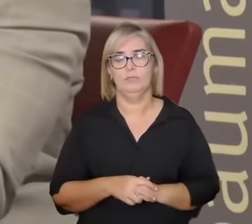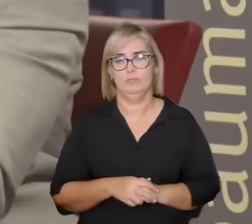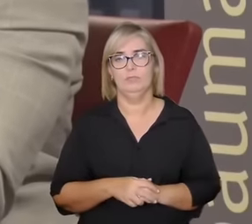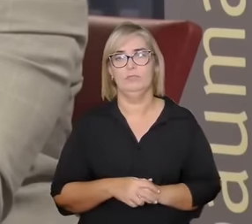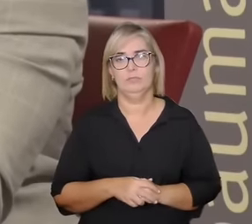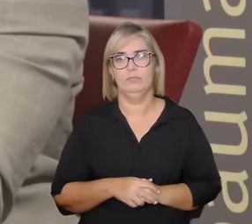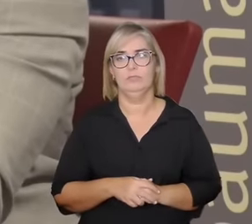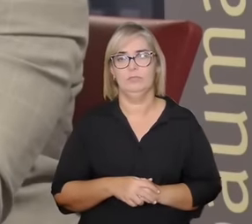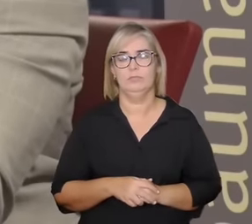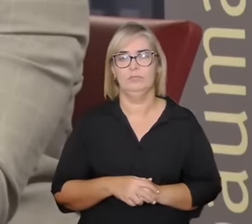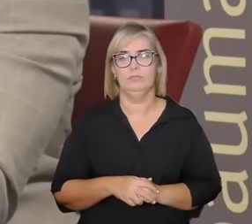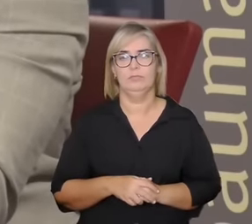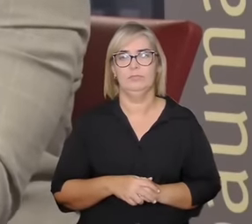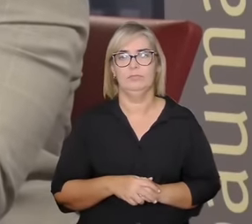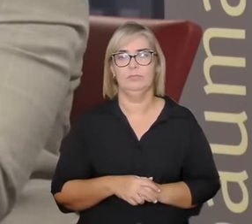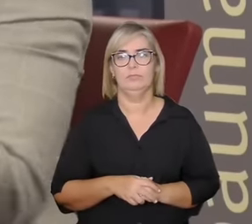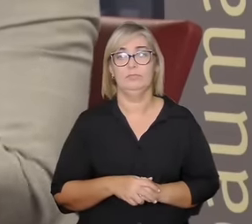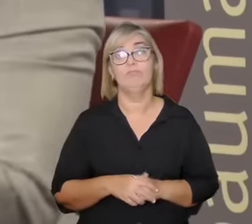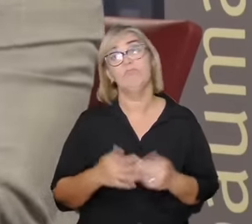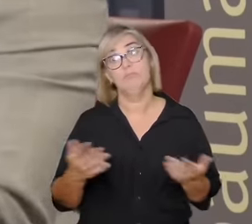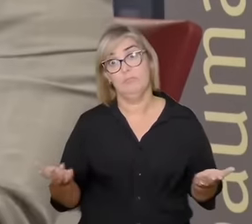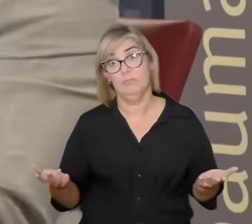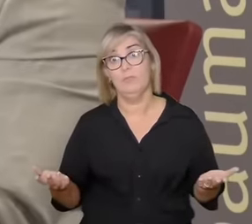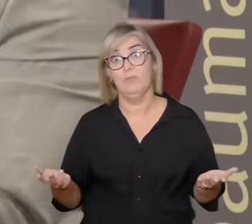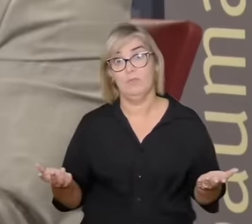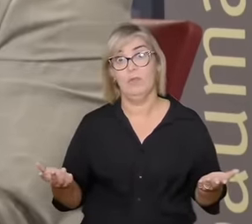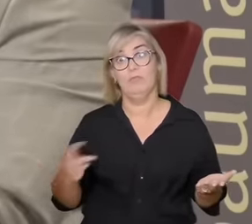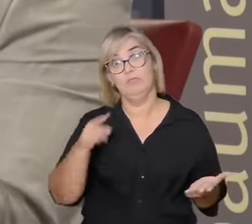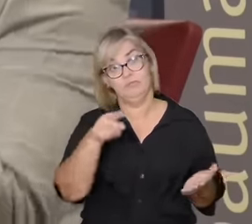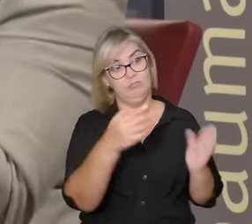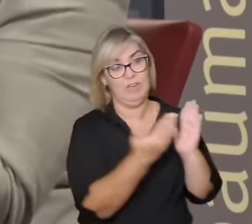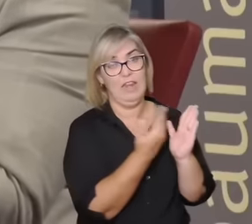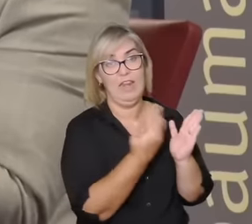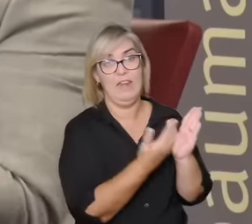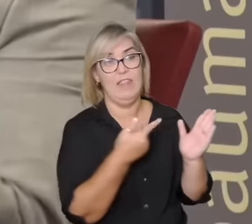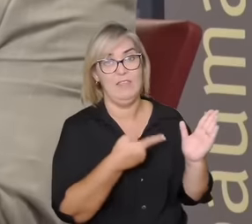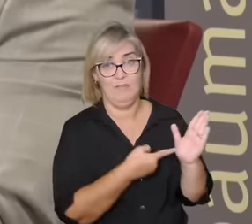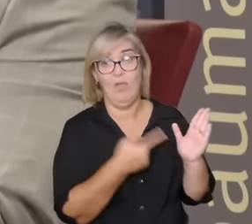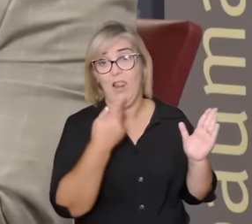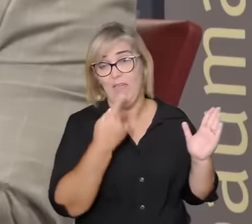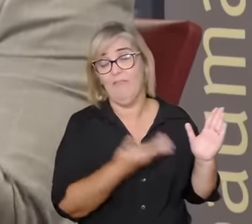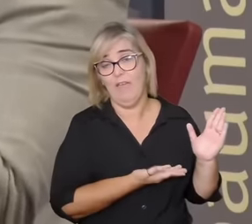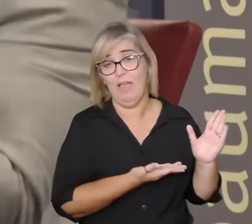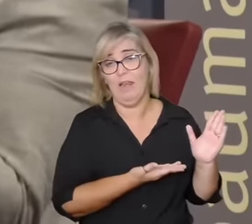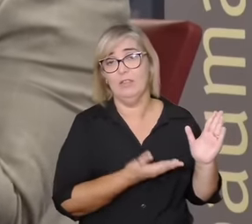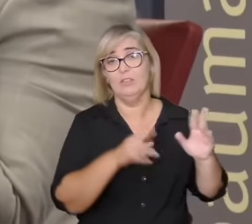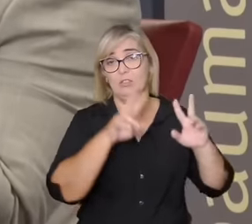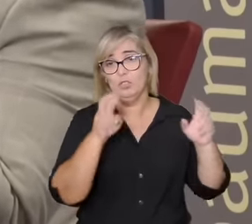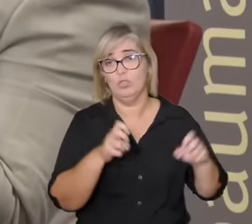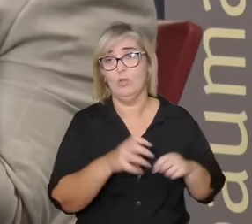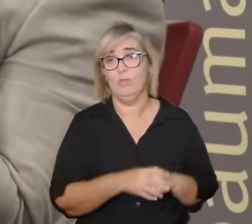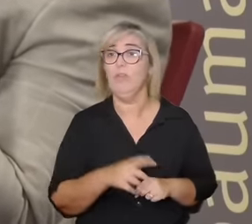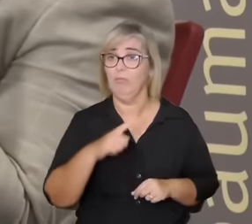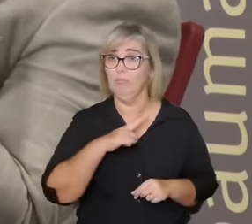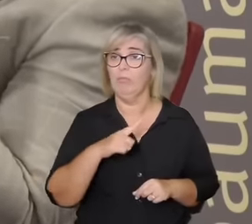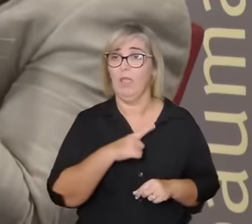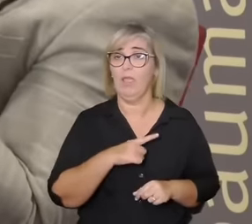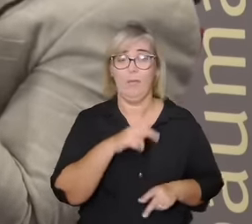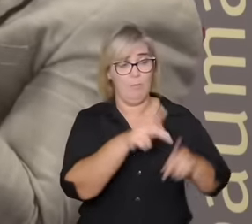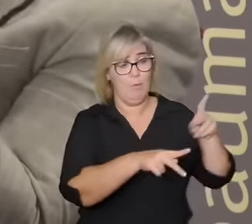corpo isso muda de figura então a Subombo Fussomé uma comunidade milenar em que as pessoas casam com pessoas